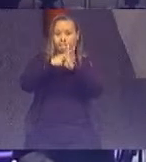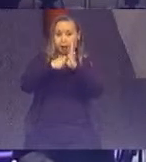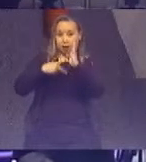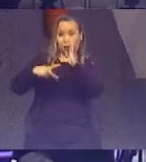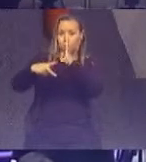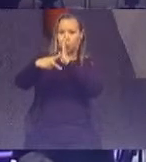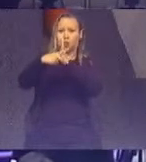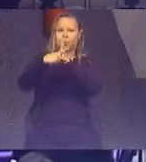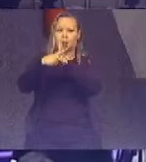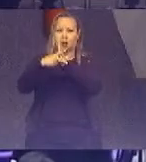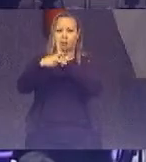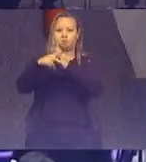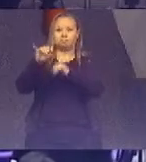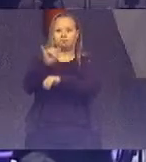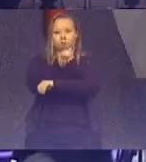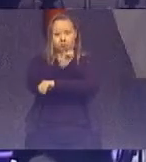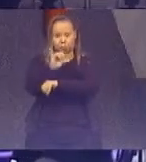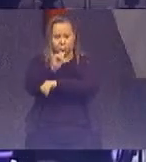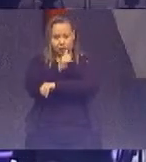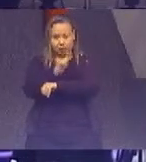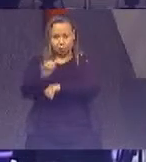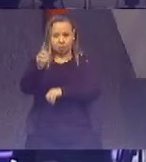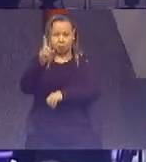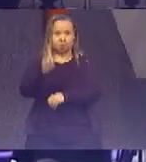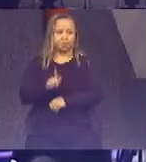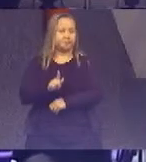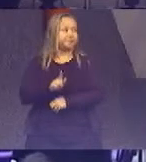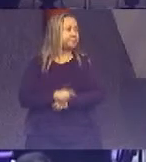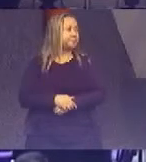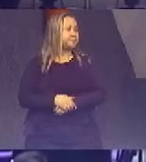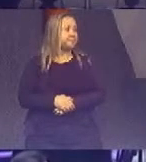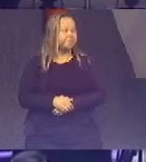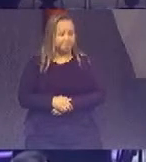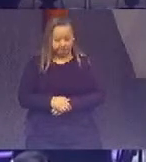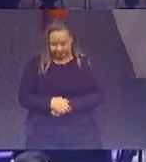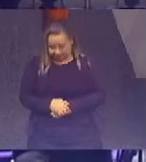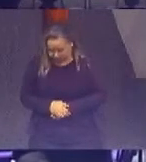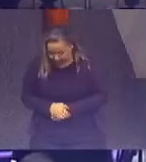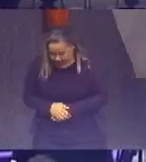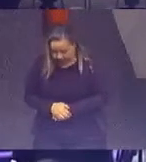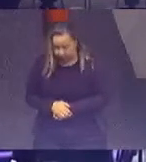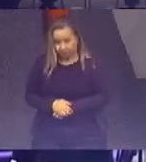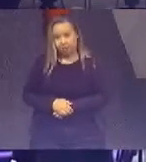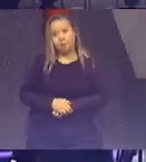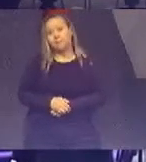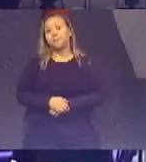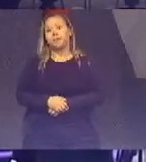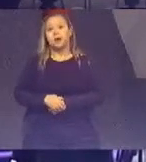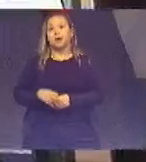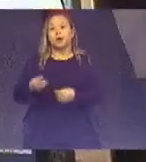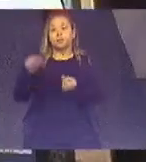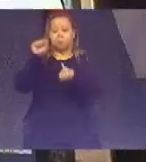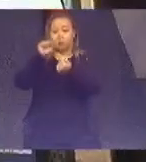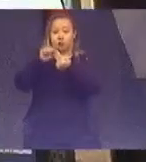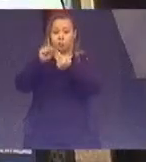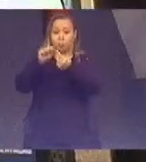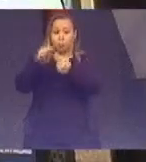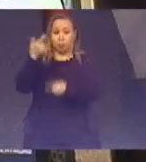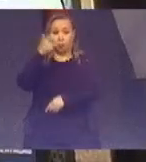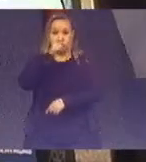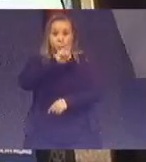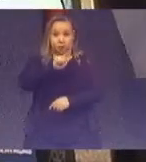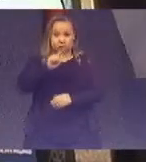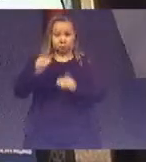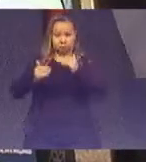tomada de decisões no âmbito do desenvolvimento sustentável e do planejamento. No intuito de avançarmos ainda mais,